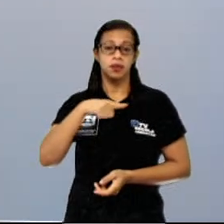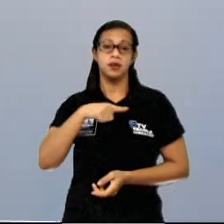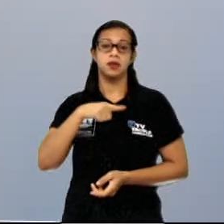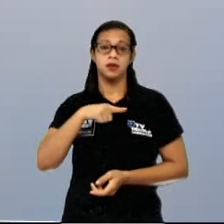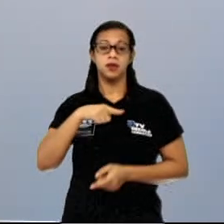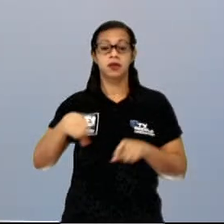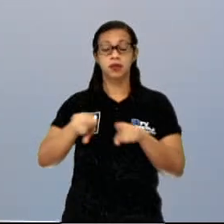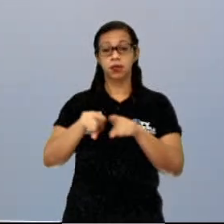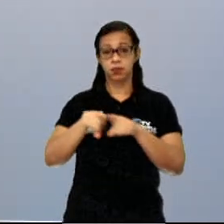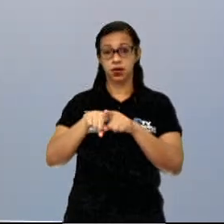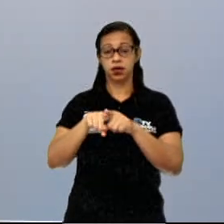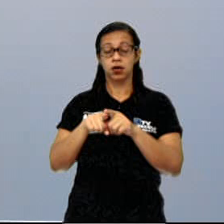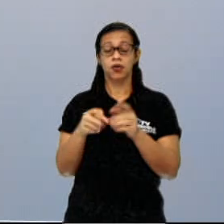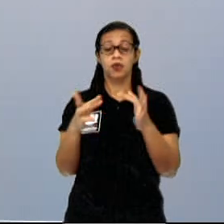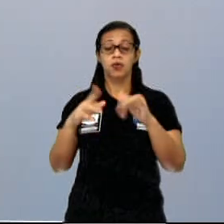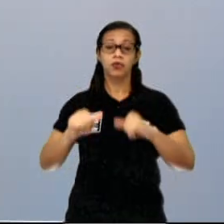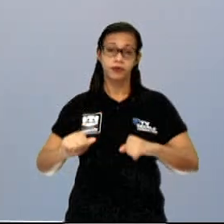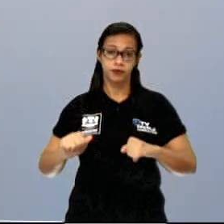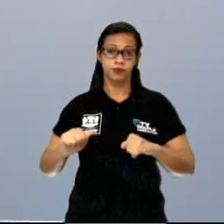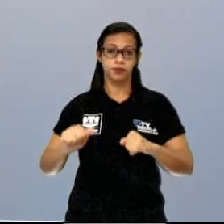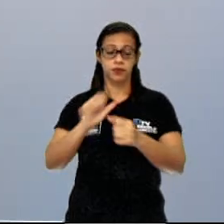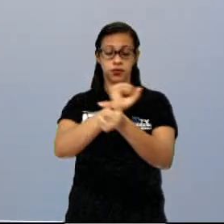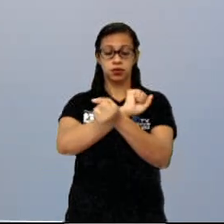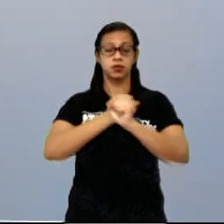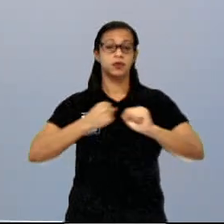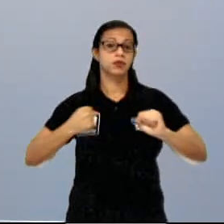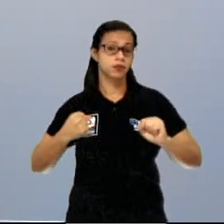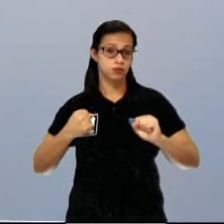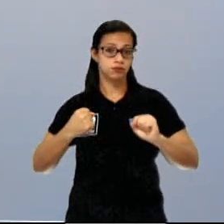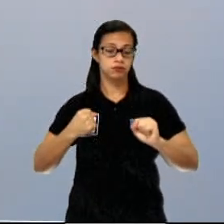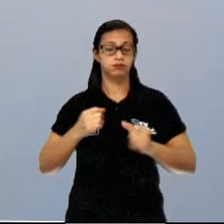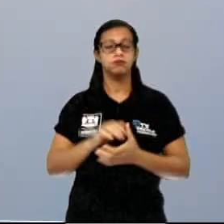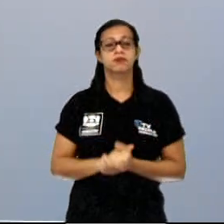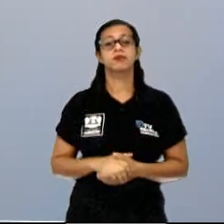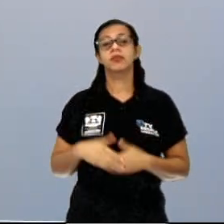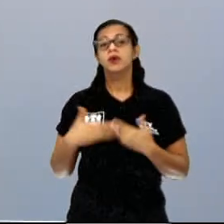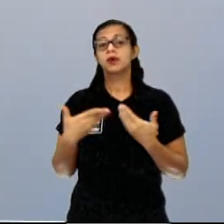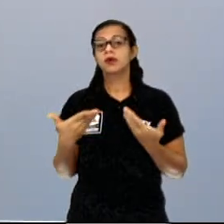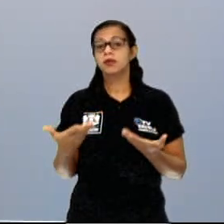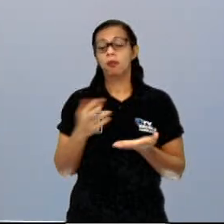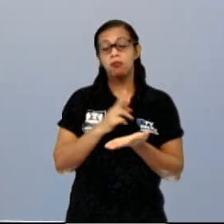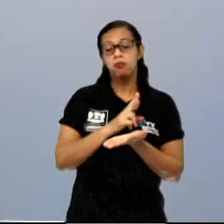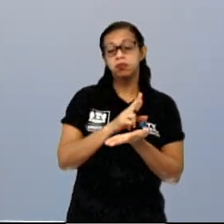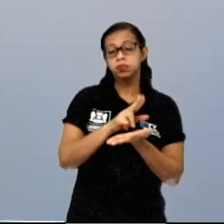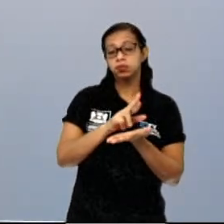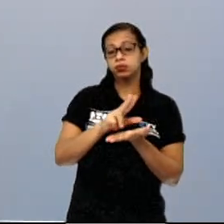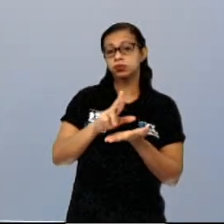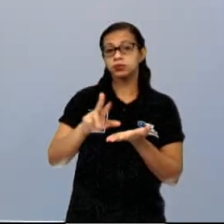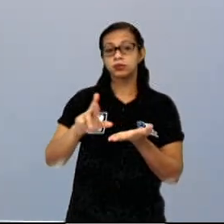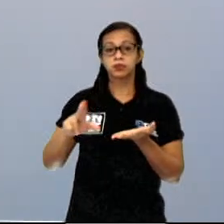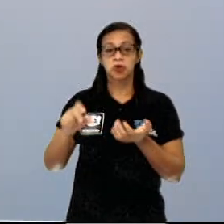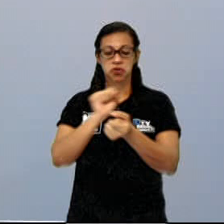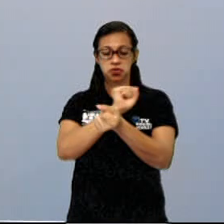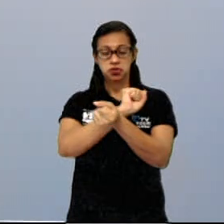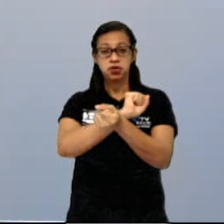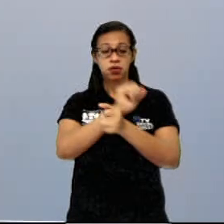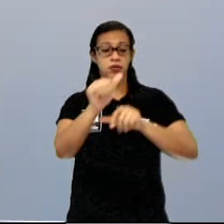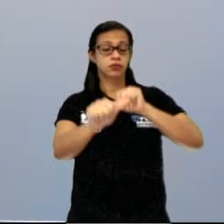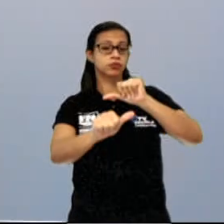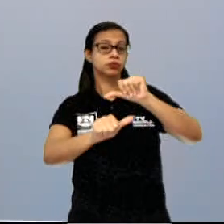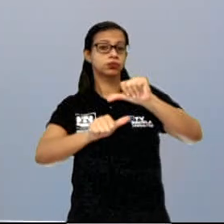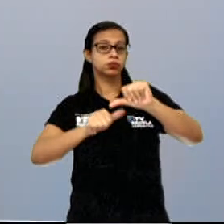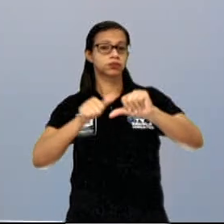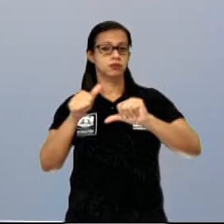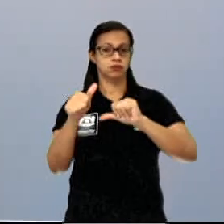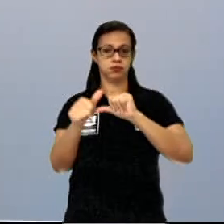escravidão. Com o fim da escravidão, muitos ex-escravos e seus descendentes trocaram o campo pela